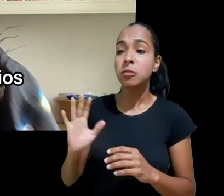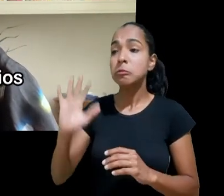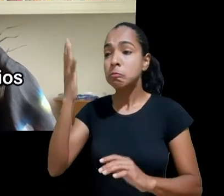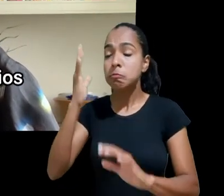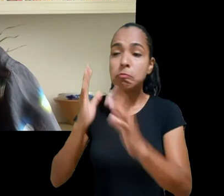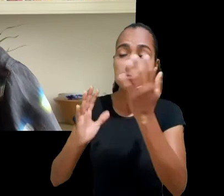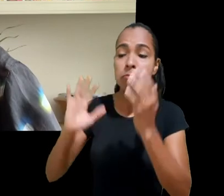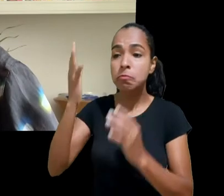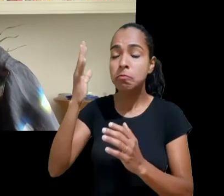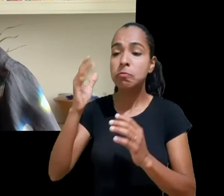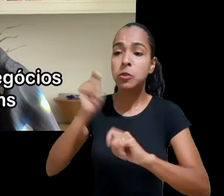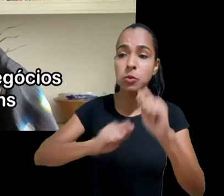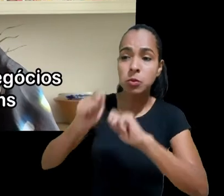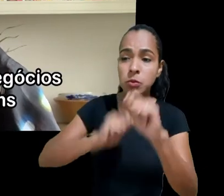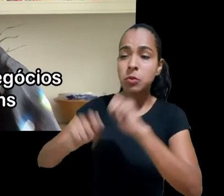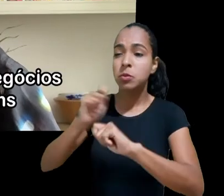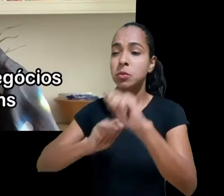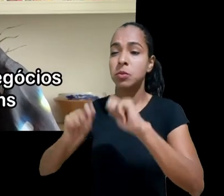techs